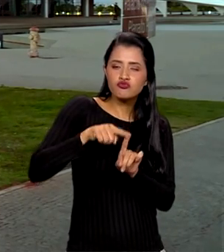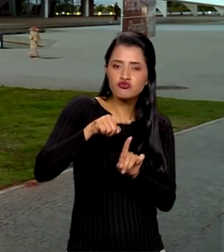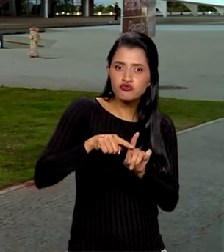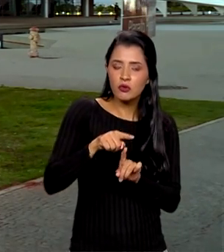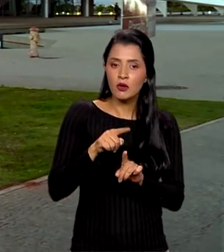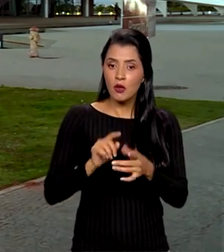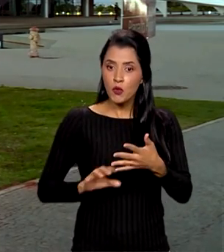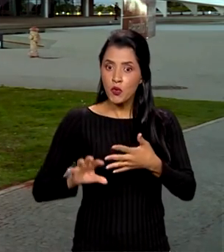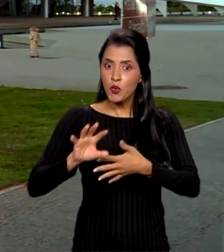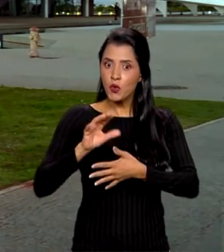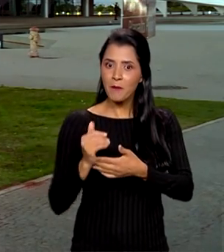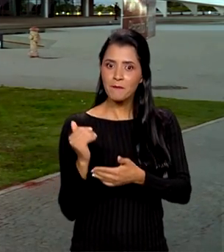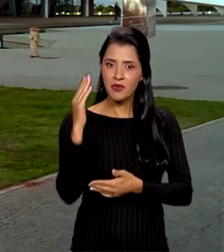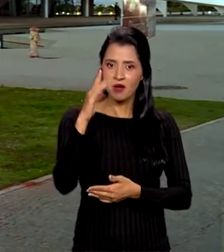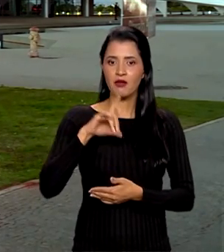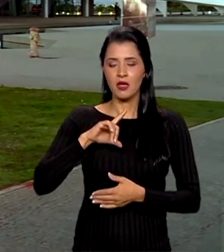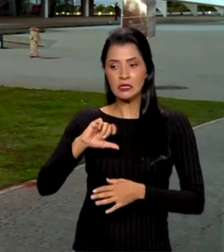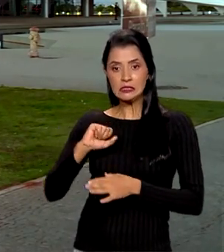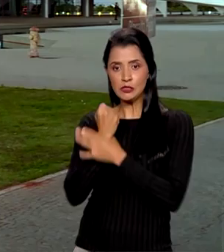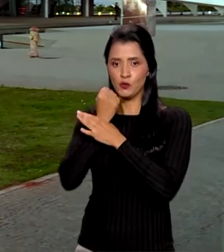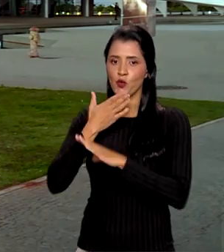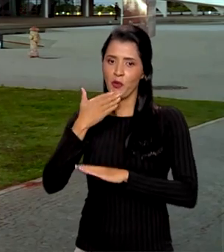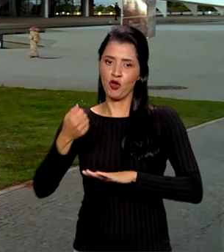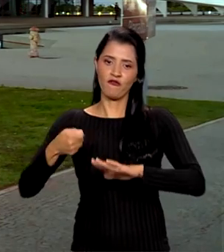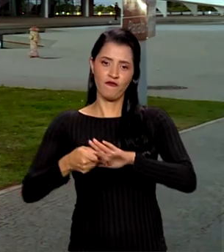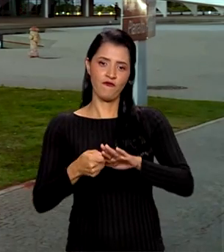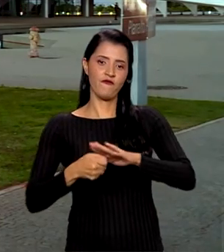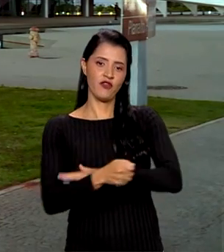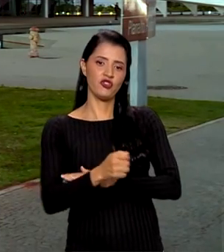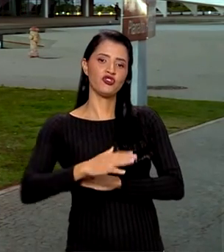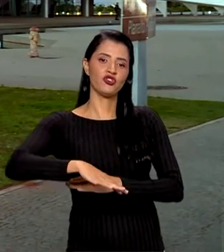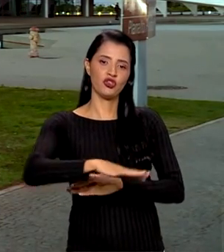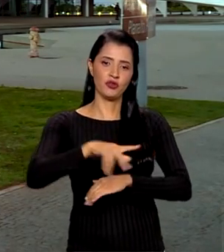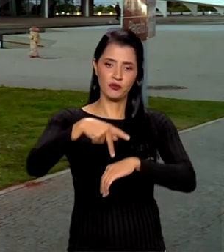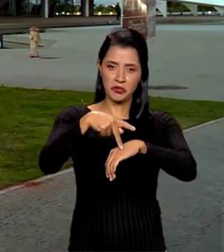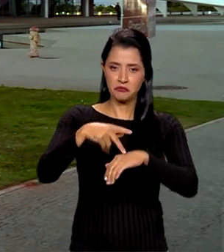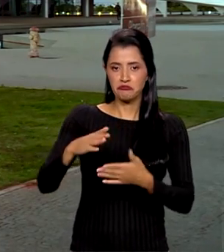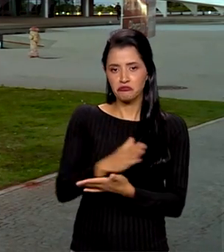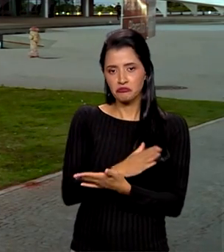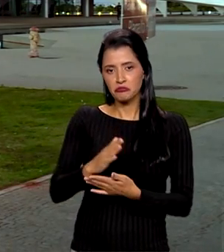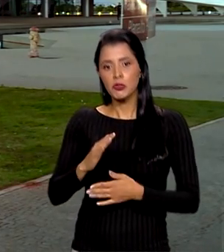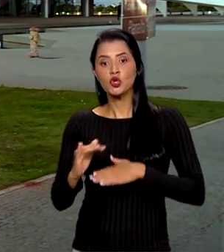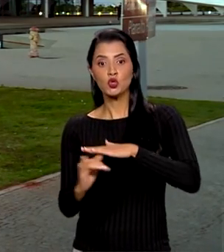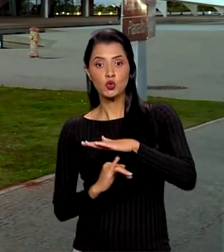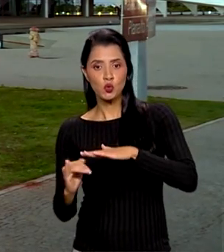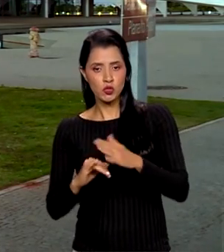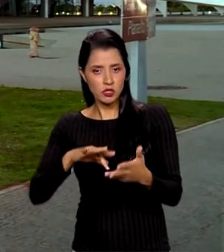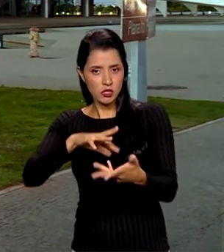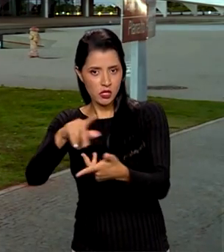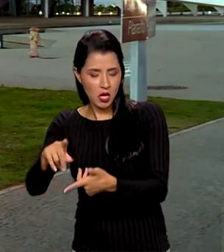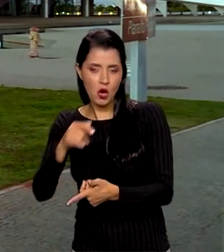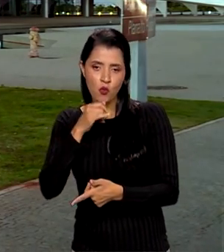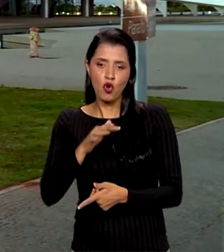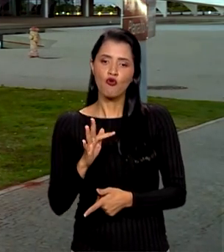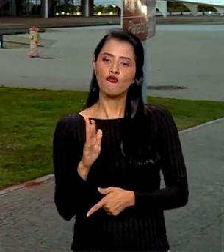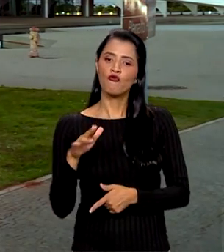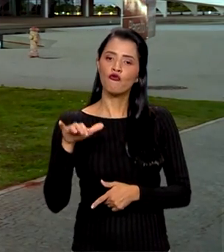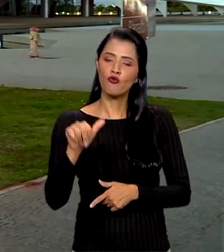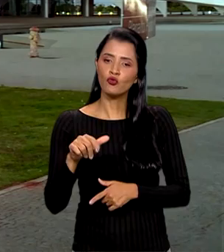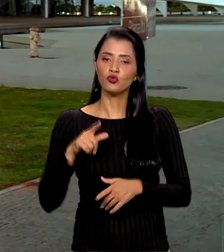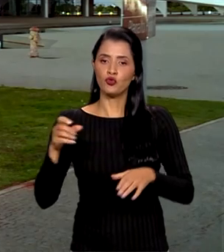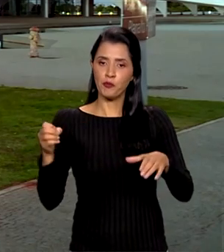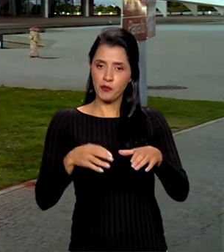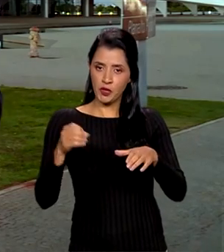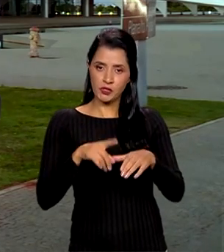a classificação, mais segura investir no país. Algumas instituições internacionais, como os grandes fundos de pensão dos Estados